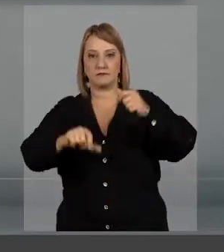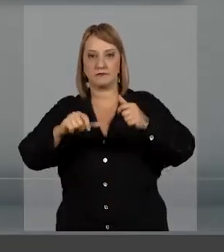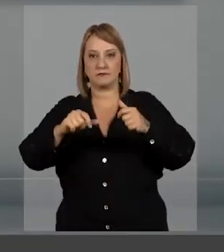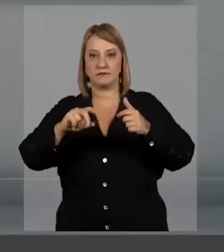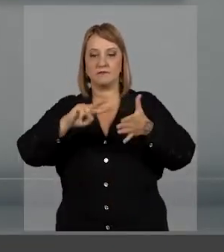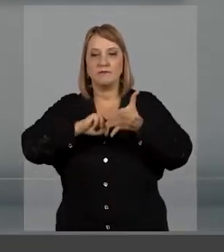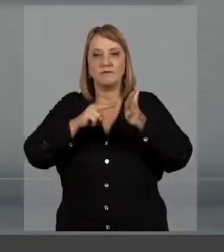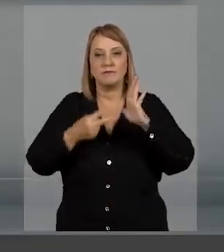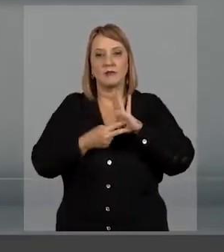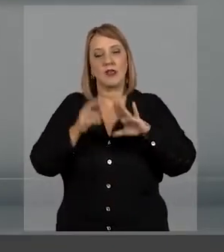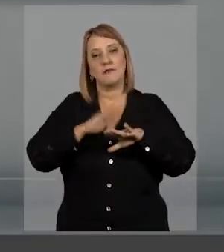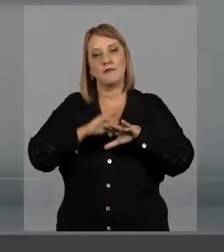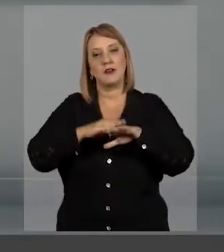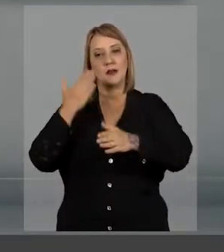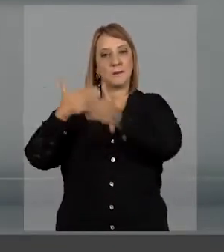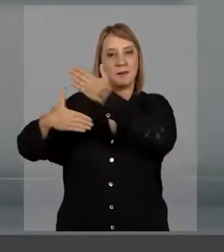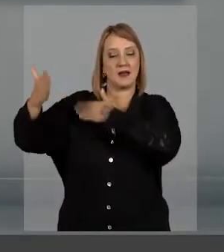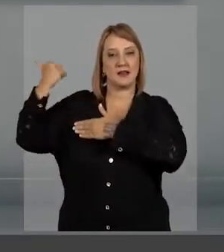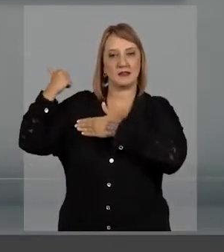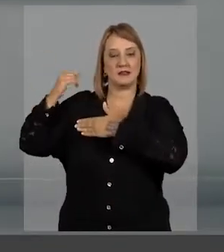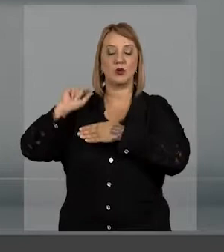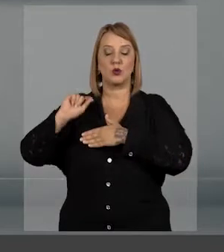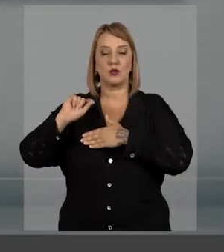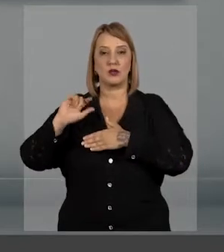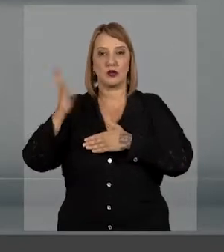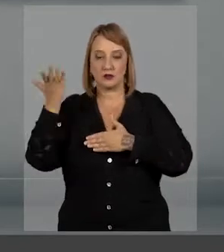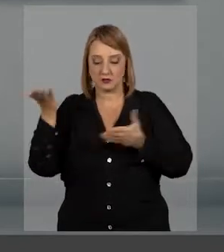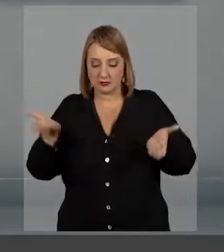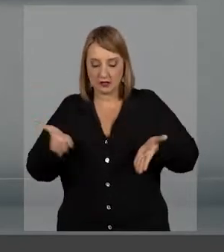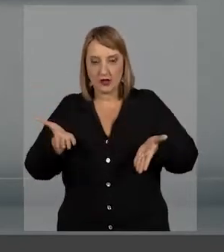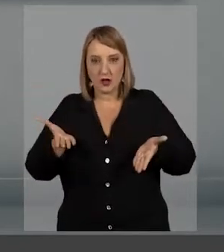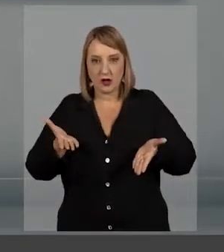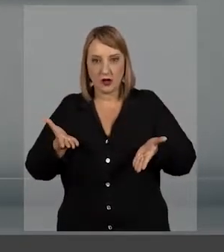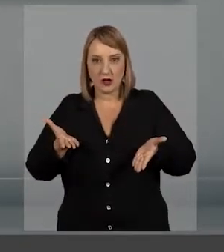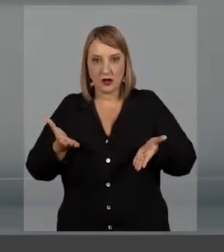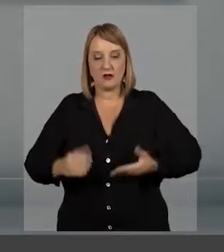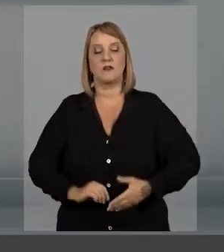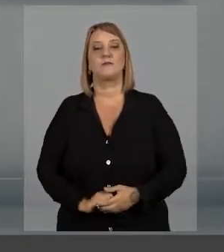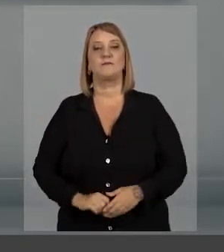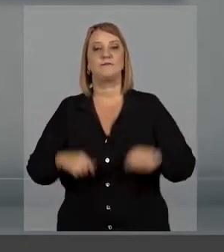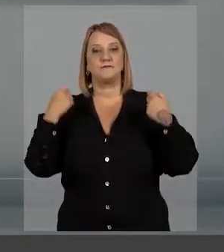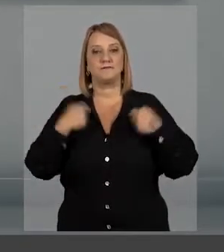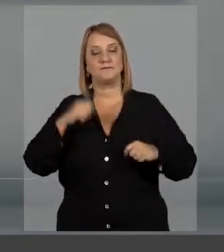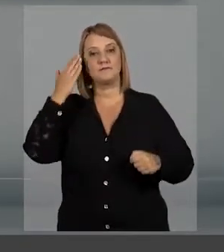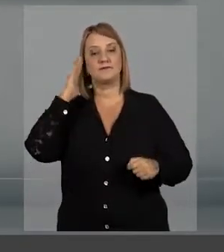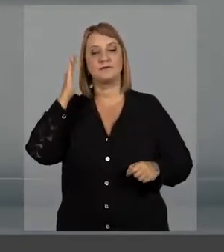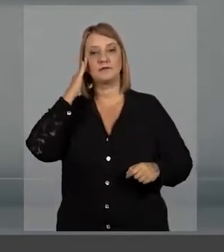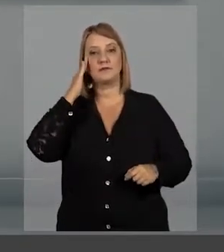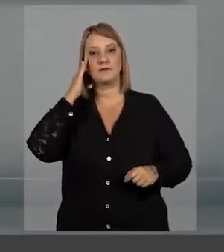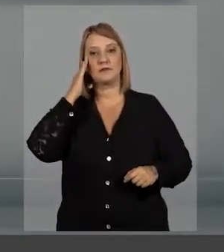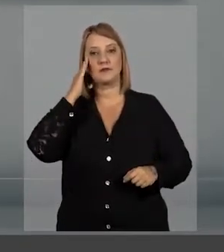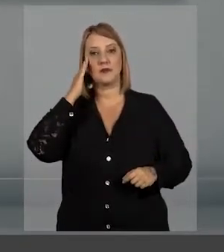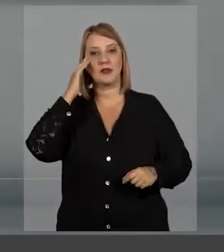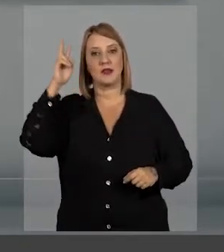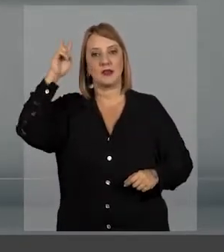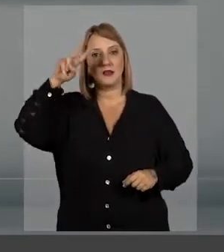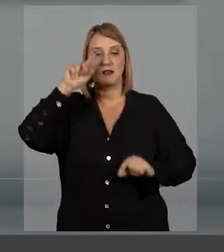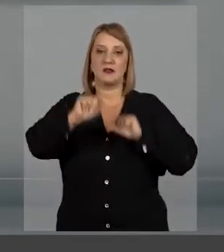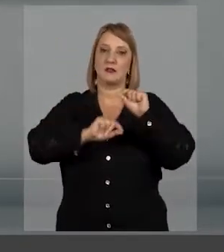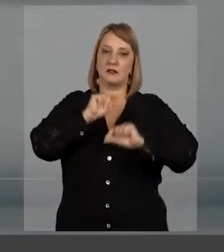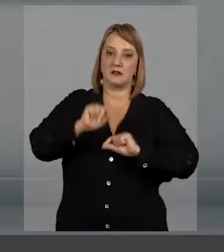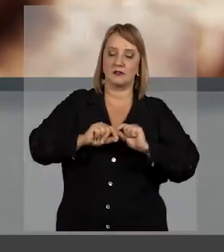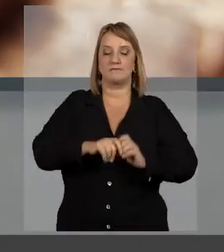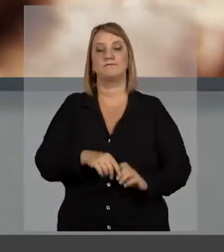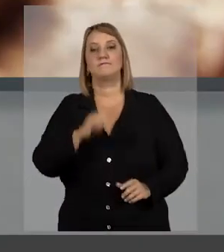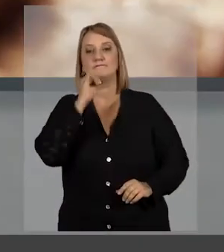avaliar o significado do que se fez no passado e do que se realiza no presente, é necessário compreender as circunstâncias